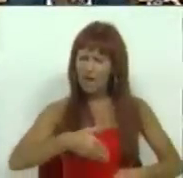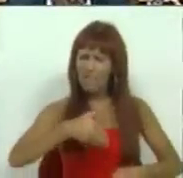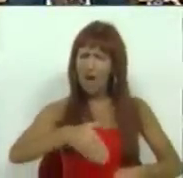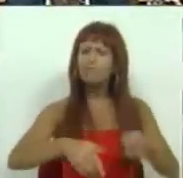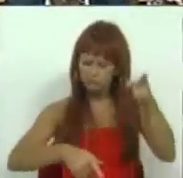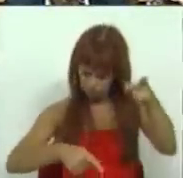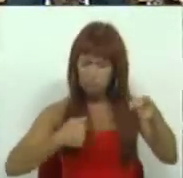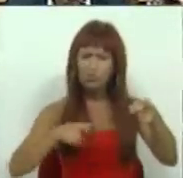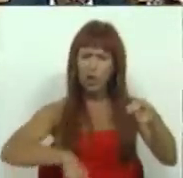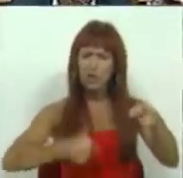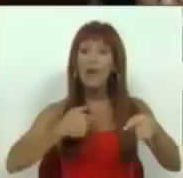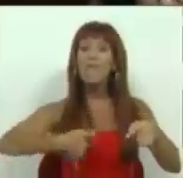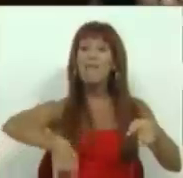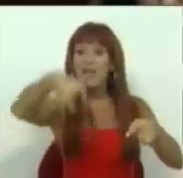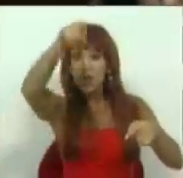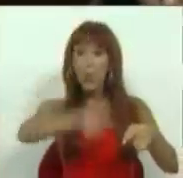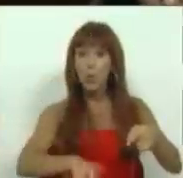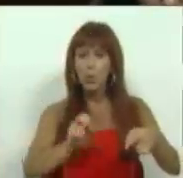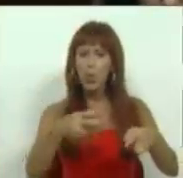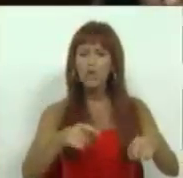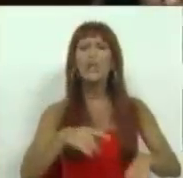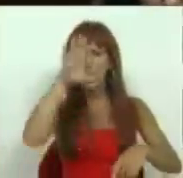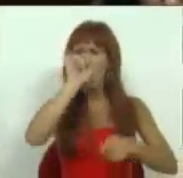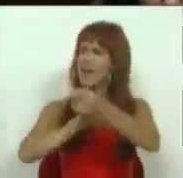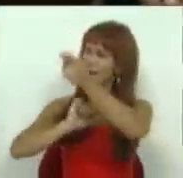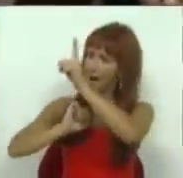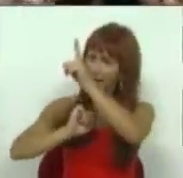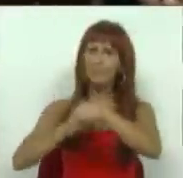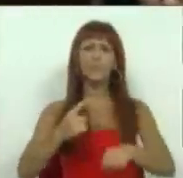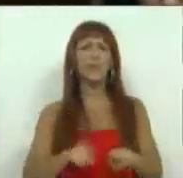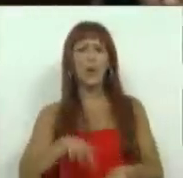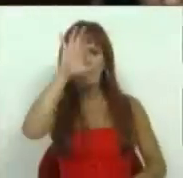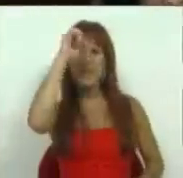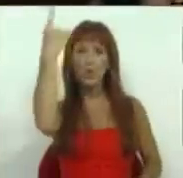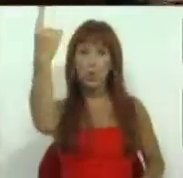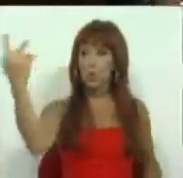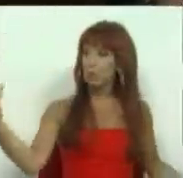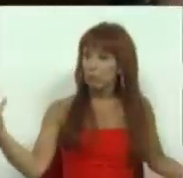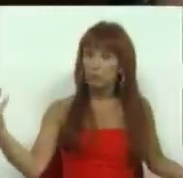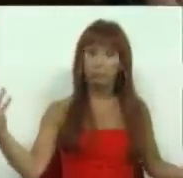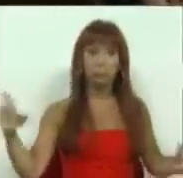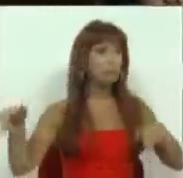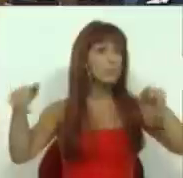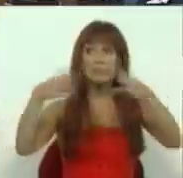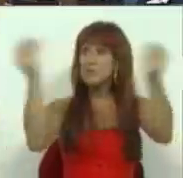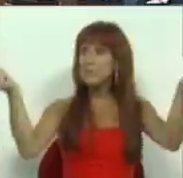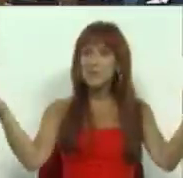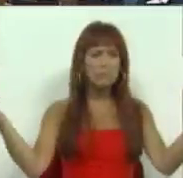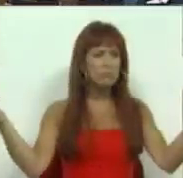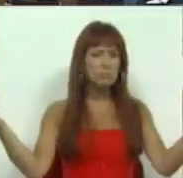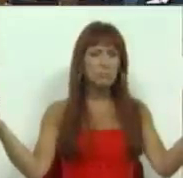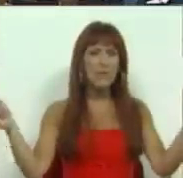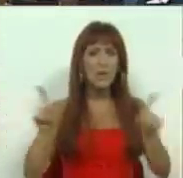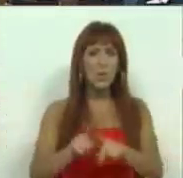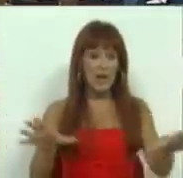que naturalmente no próximo dia 1, este governo, que tem um ministro que efetivamente anda desaparecido, não